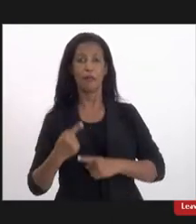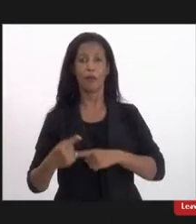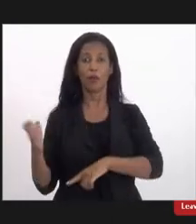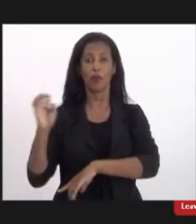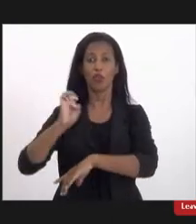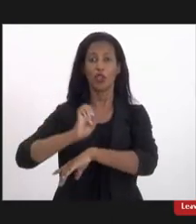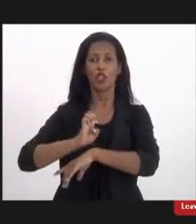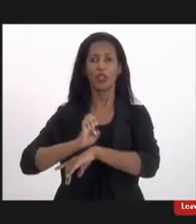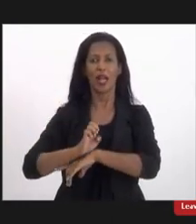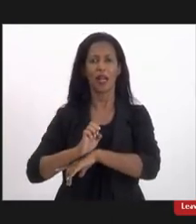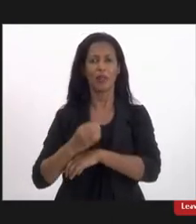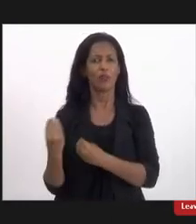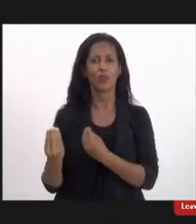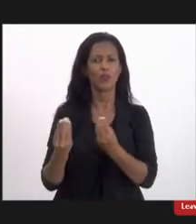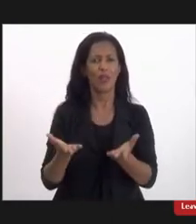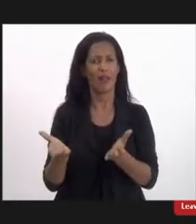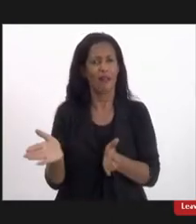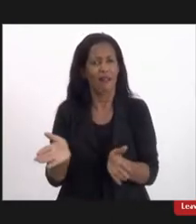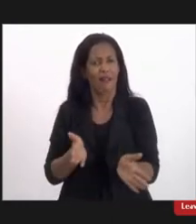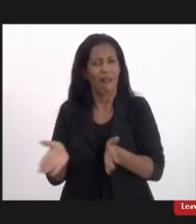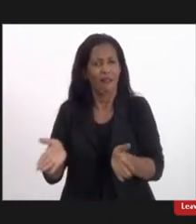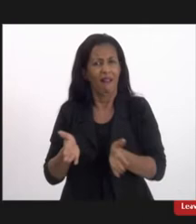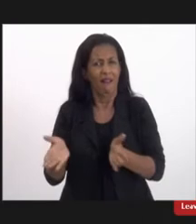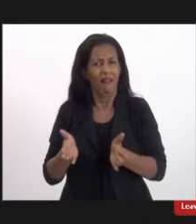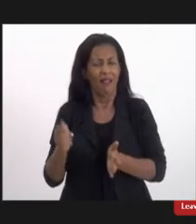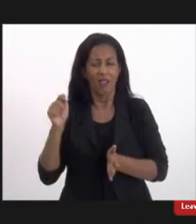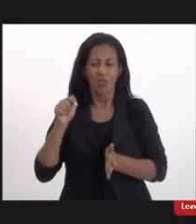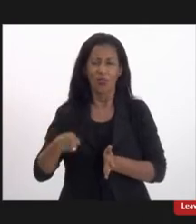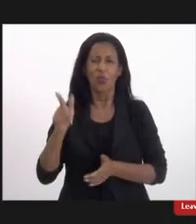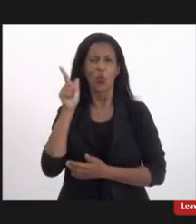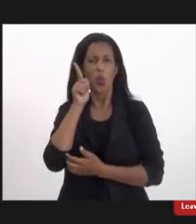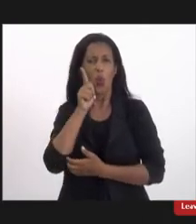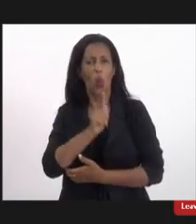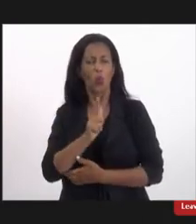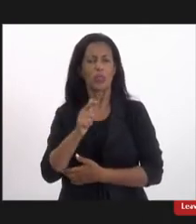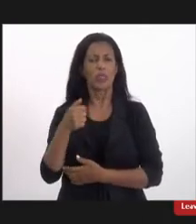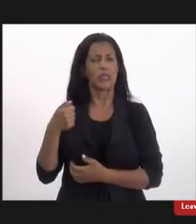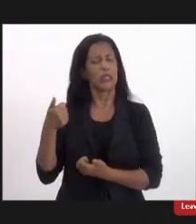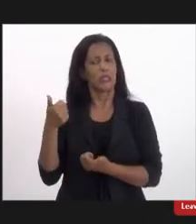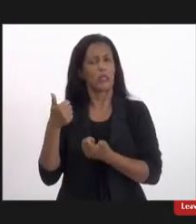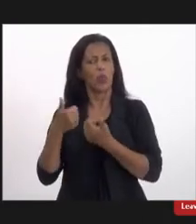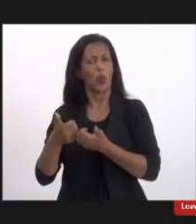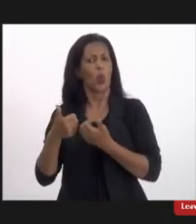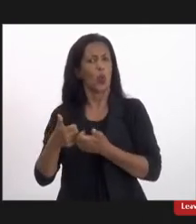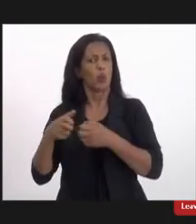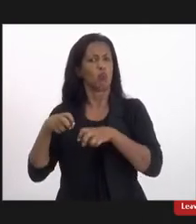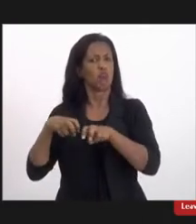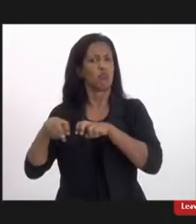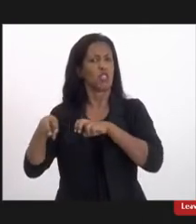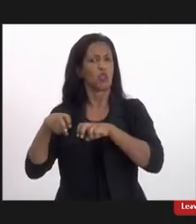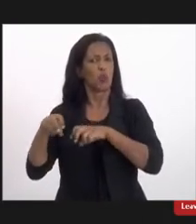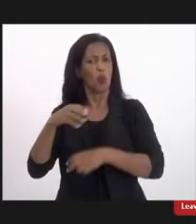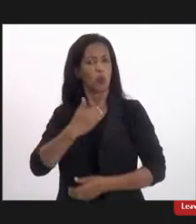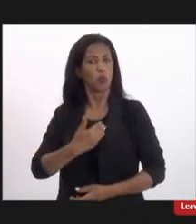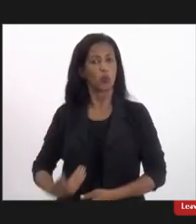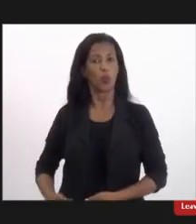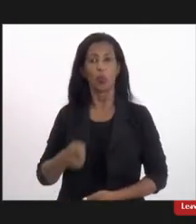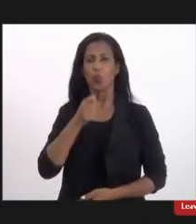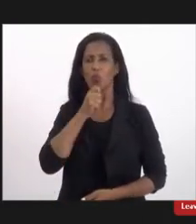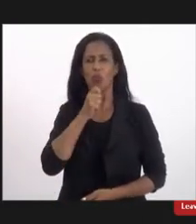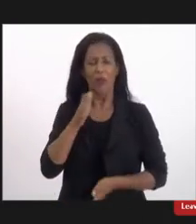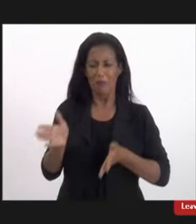acessibilidade de pegar um transporte público quando o Estado não nos garante uma